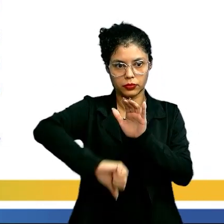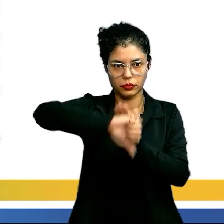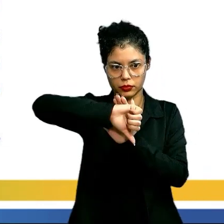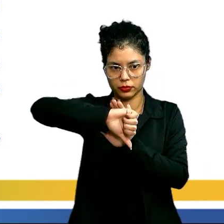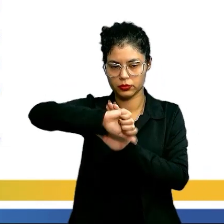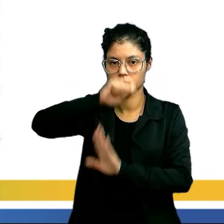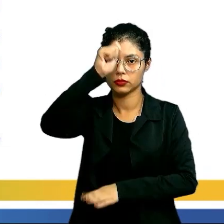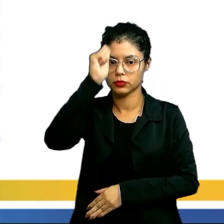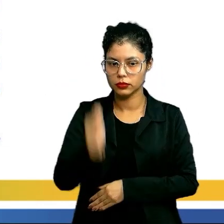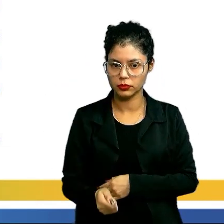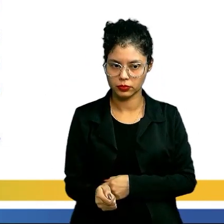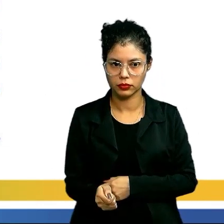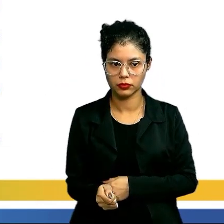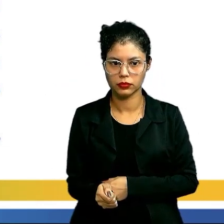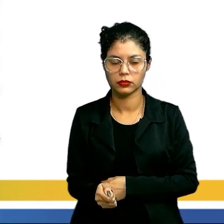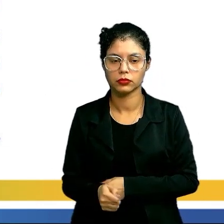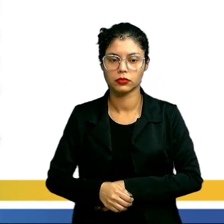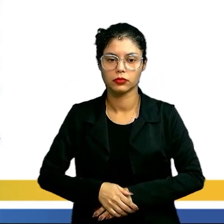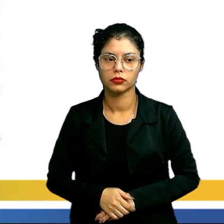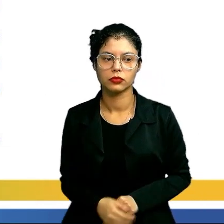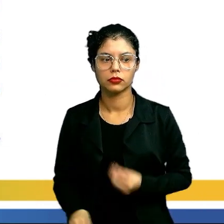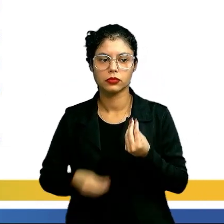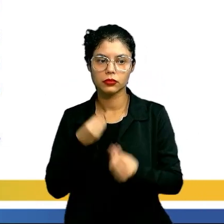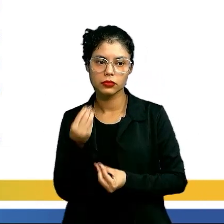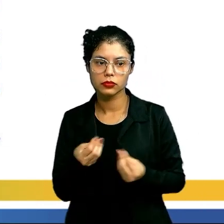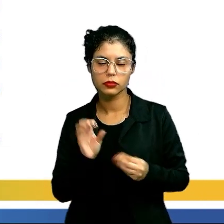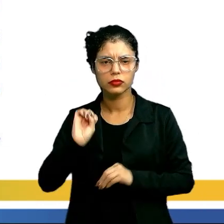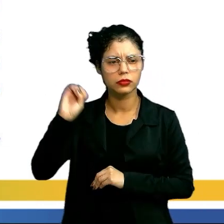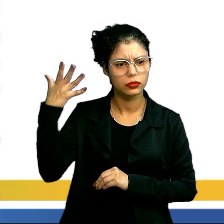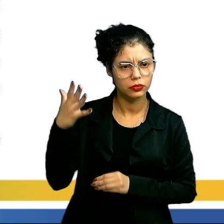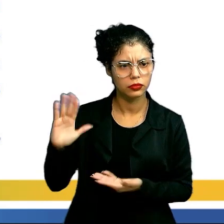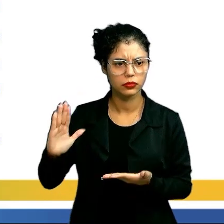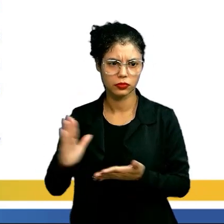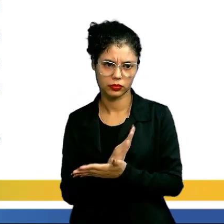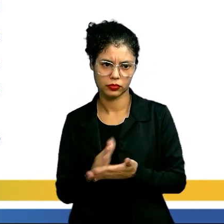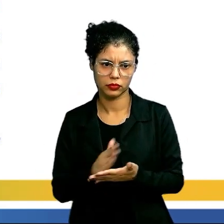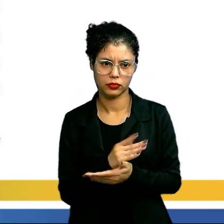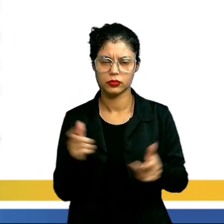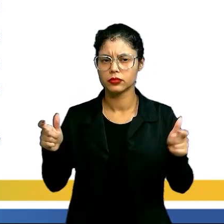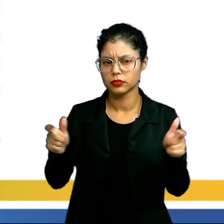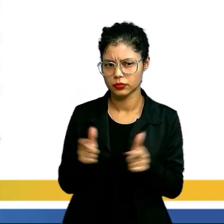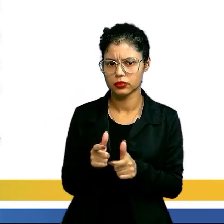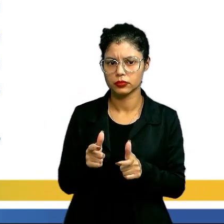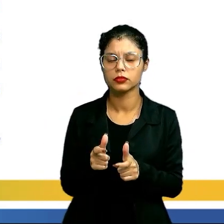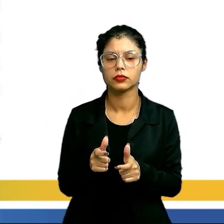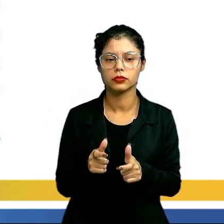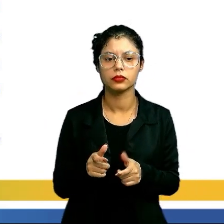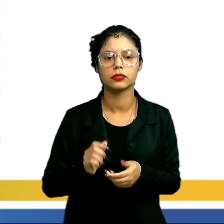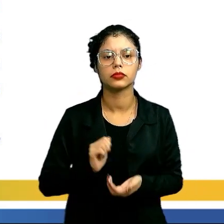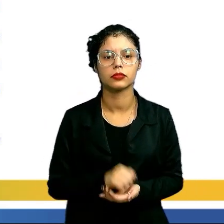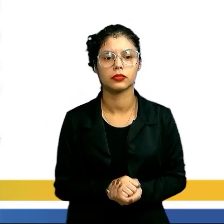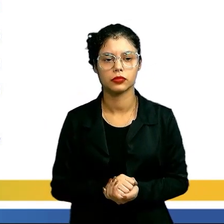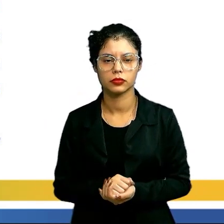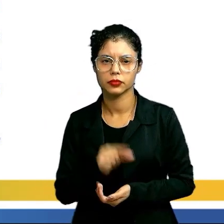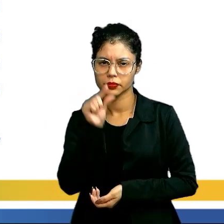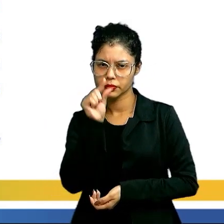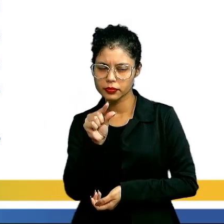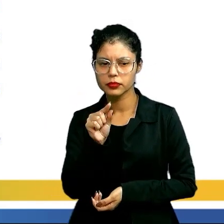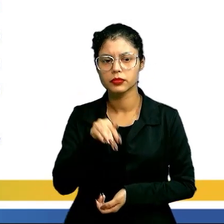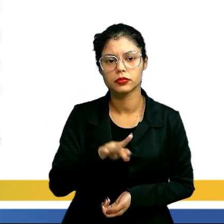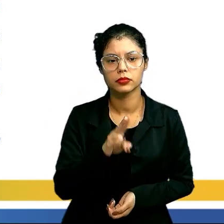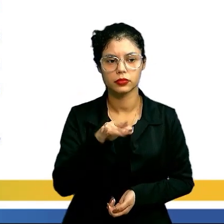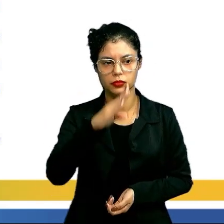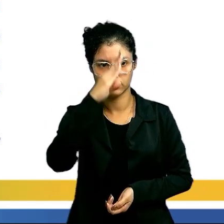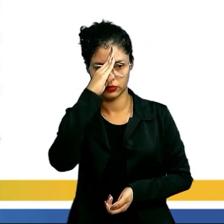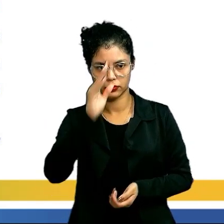ou perdoar os crimes da ditadura militar, como se estes houvessem atingido apenas uma